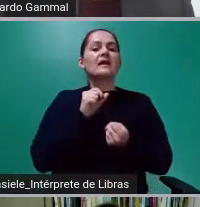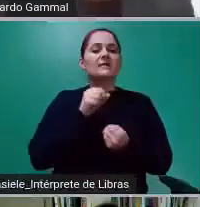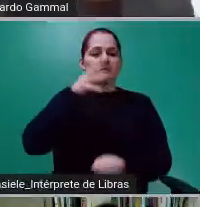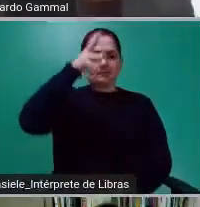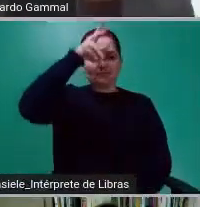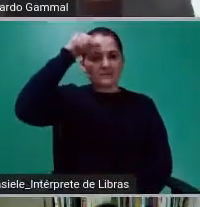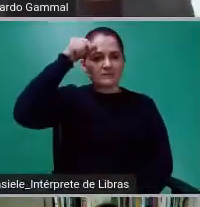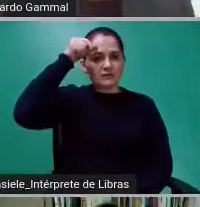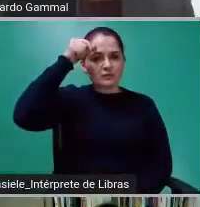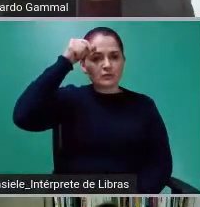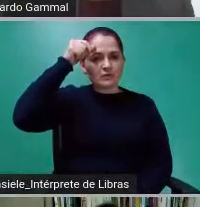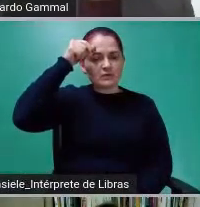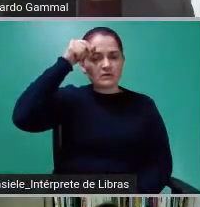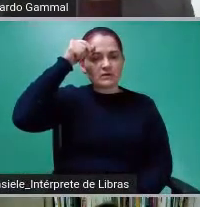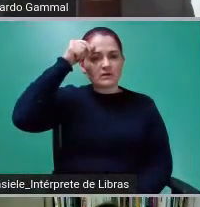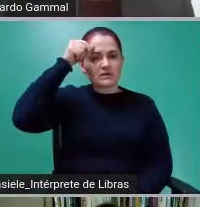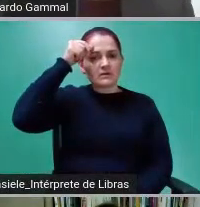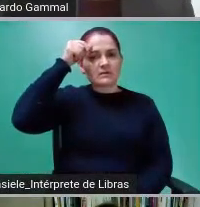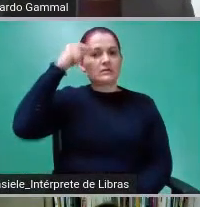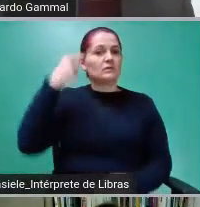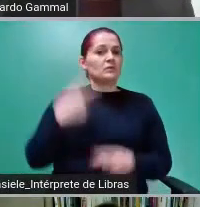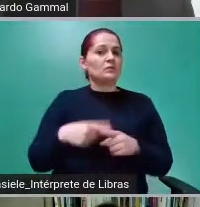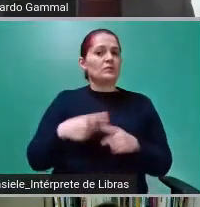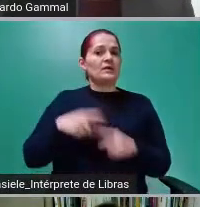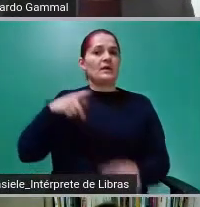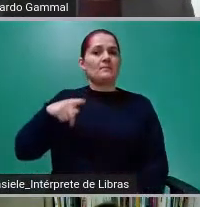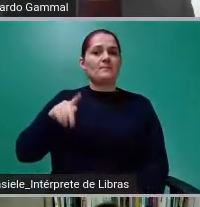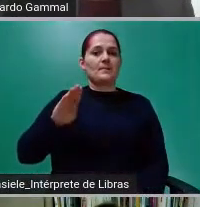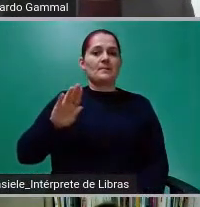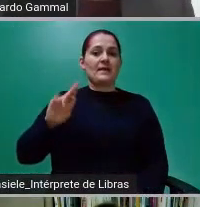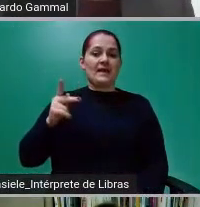O que aconteceu da PBH Ativos SA?